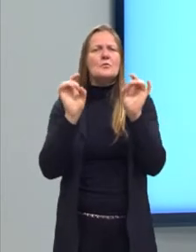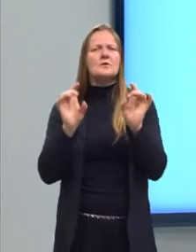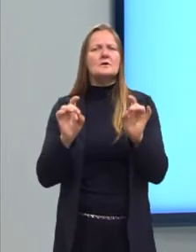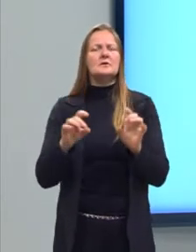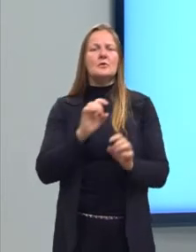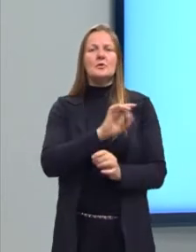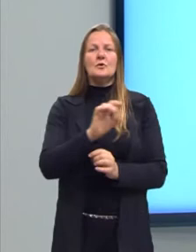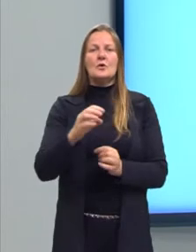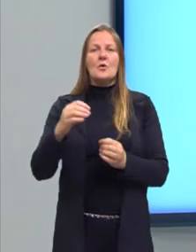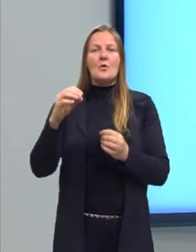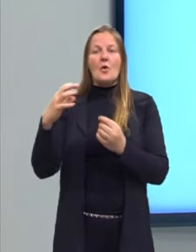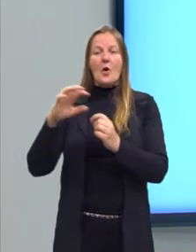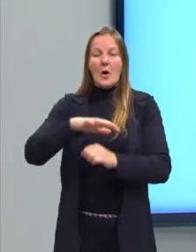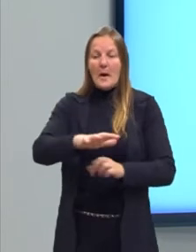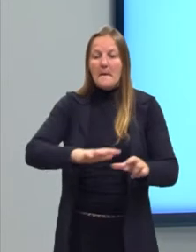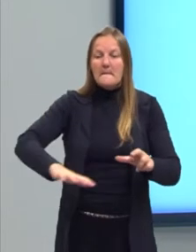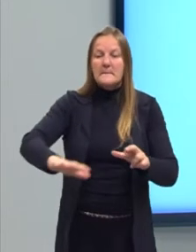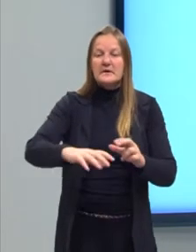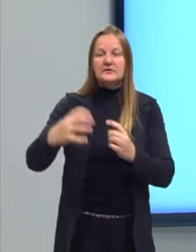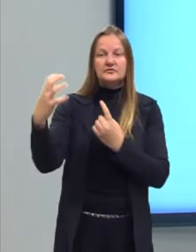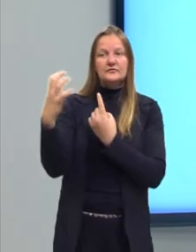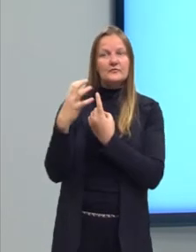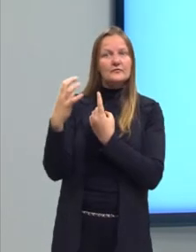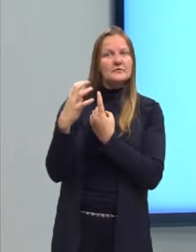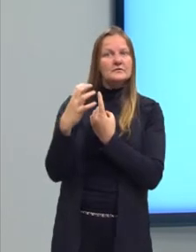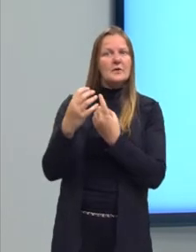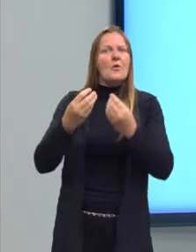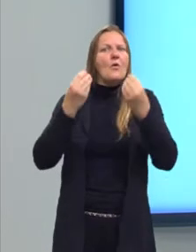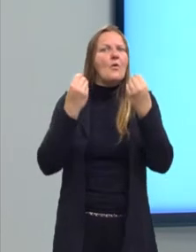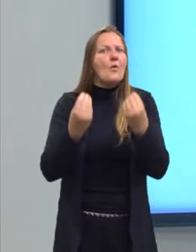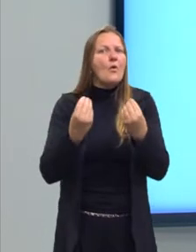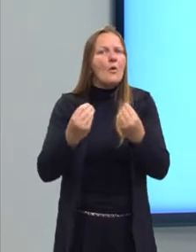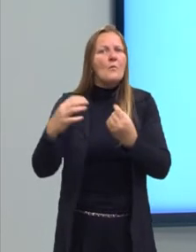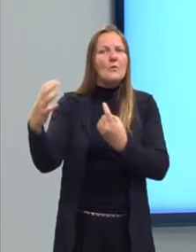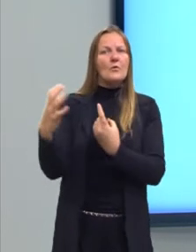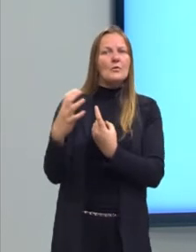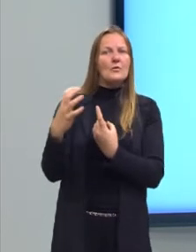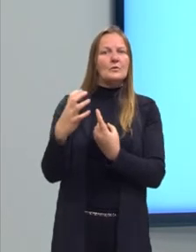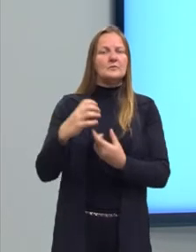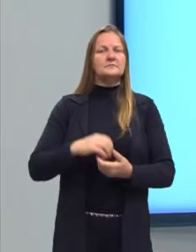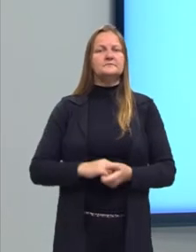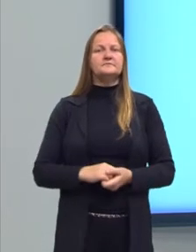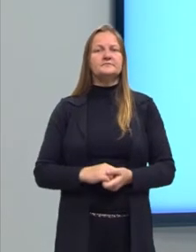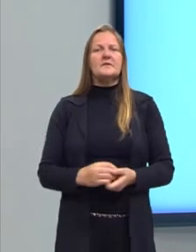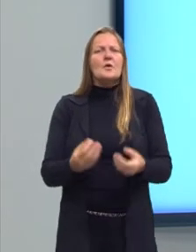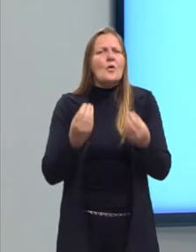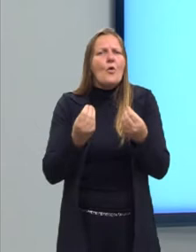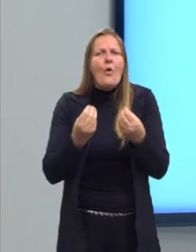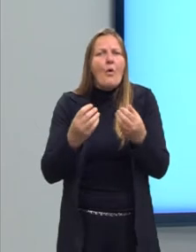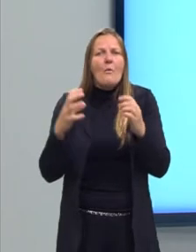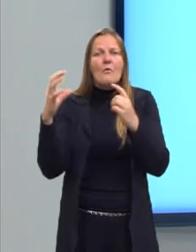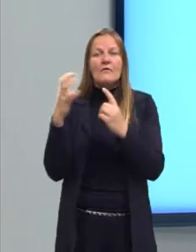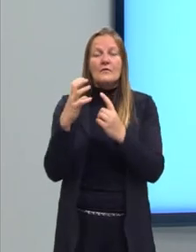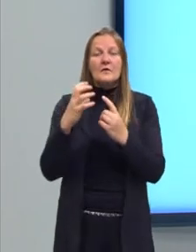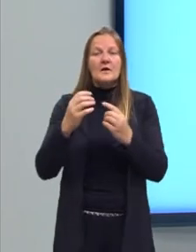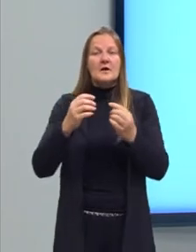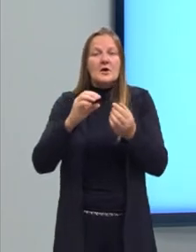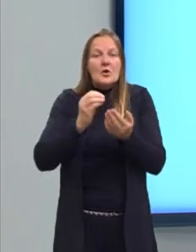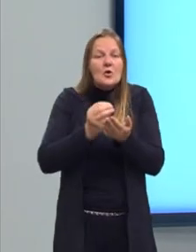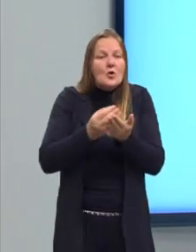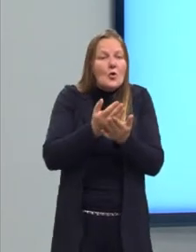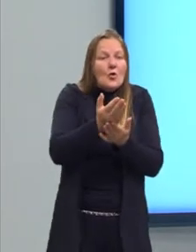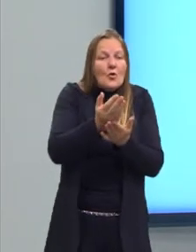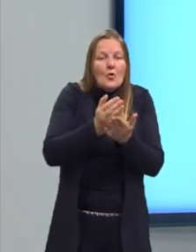influencia, o ambiente influencia, professora, e muito, hein? Como ele influencia na distribuição